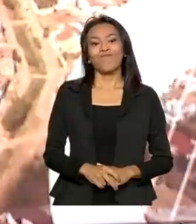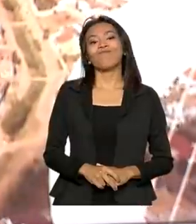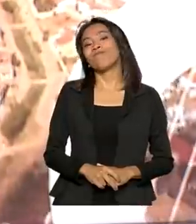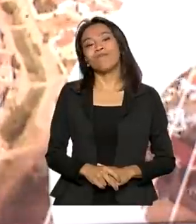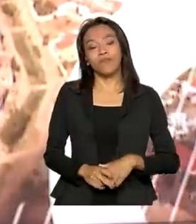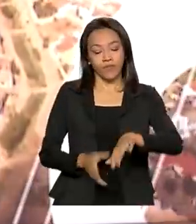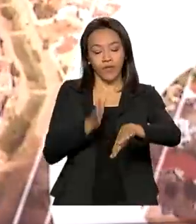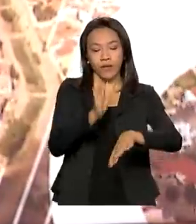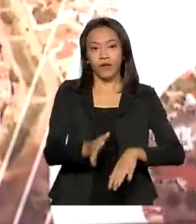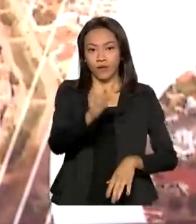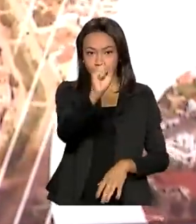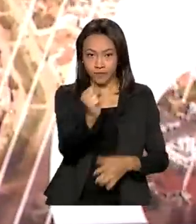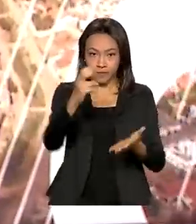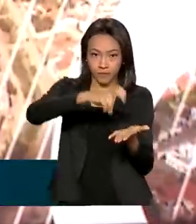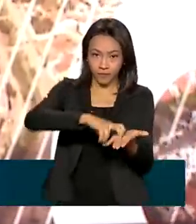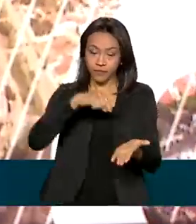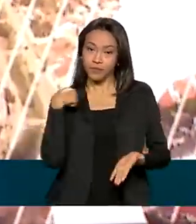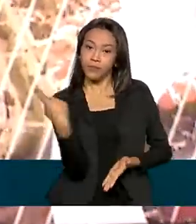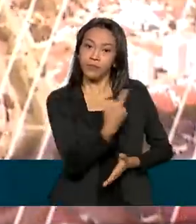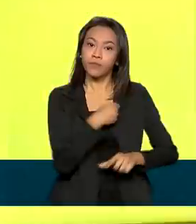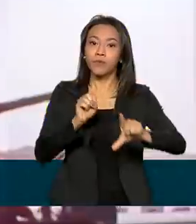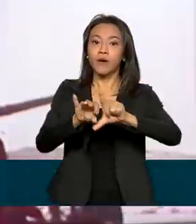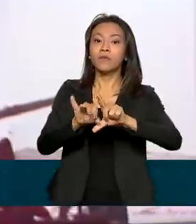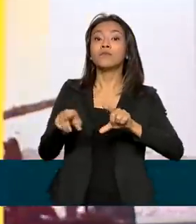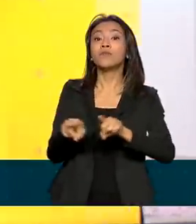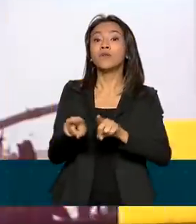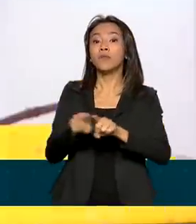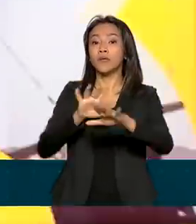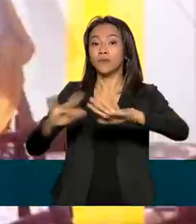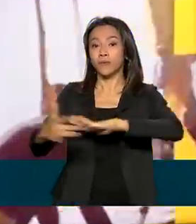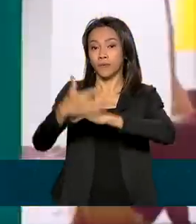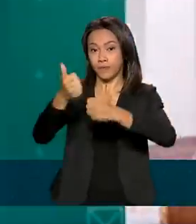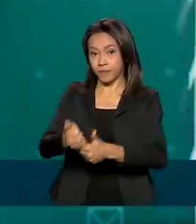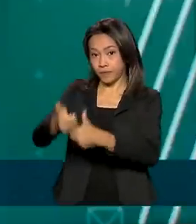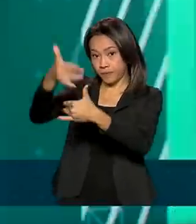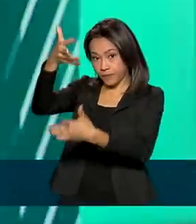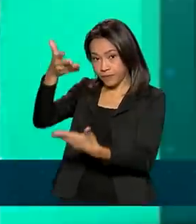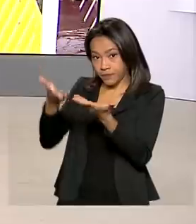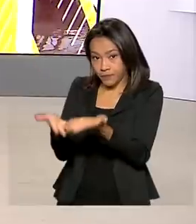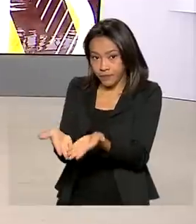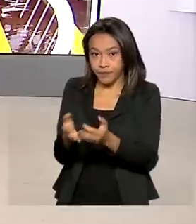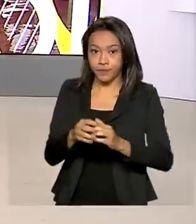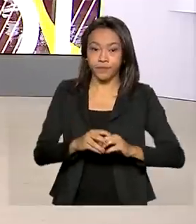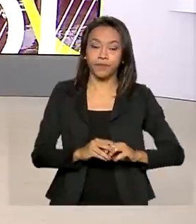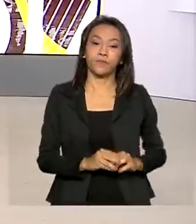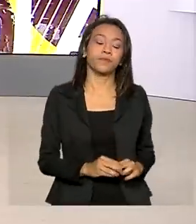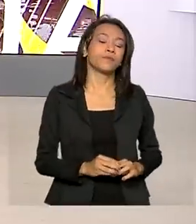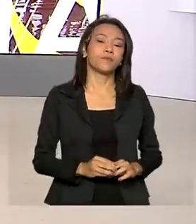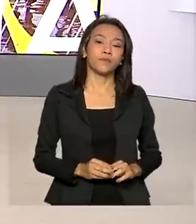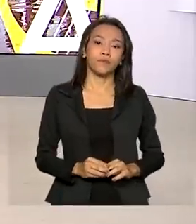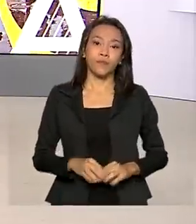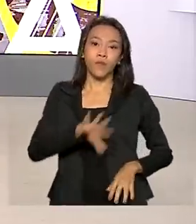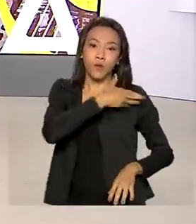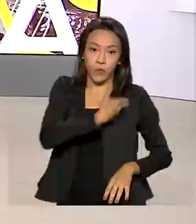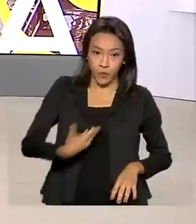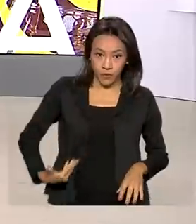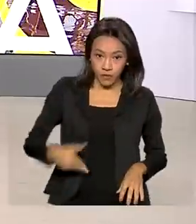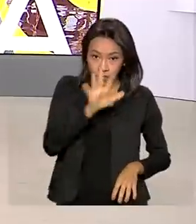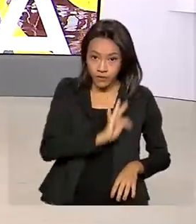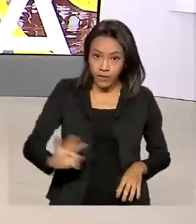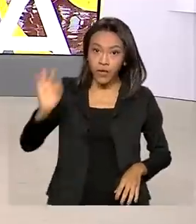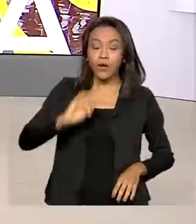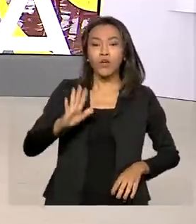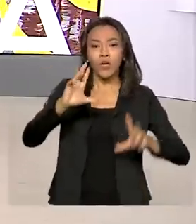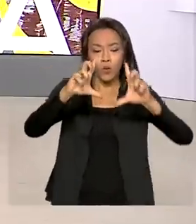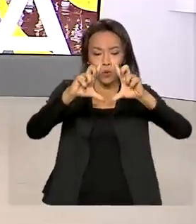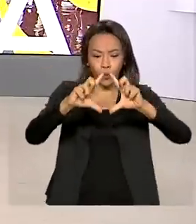Oito horas da manhã e estamos ao vivo também pelas redes sociais. O governo federal